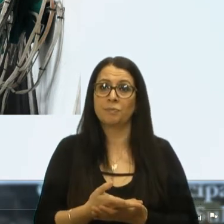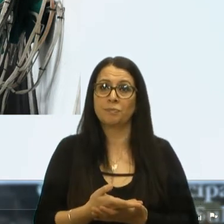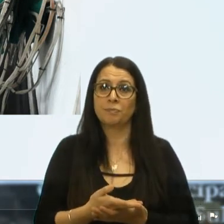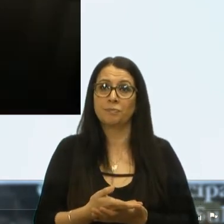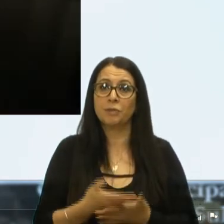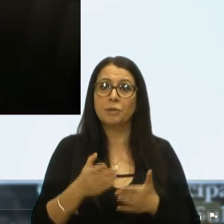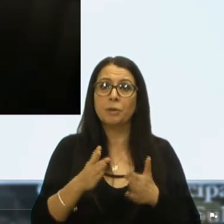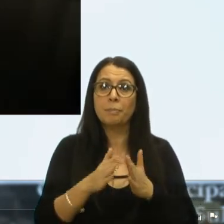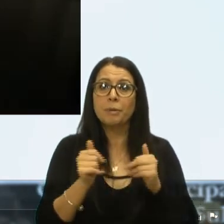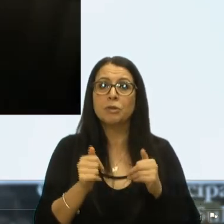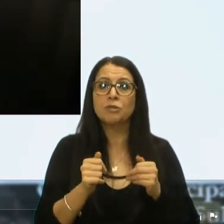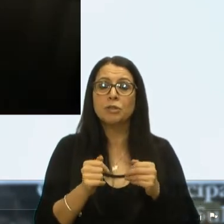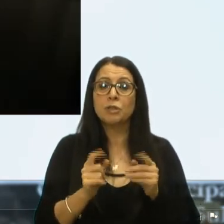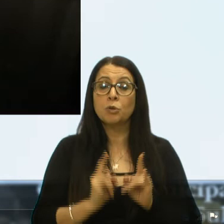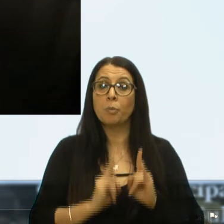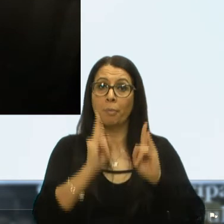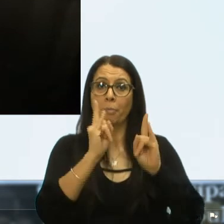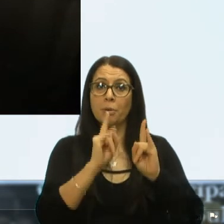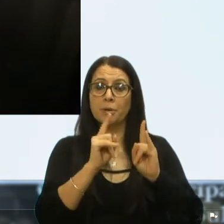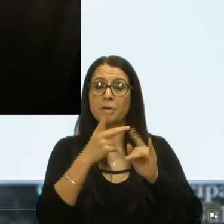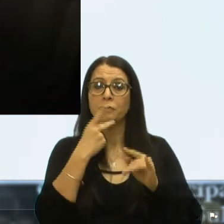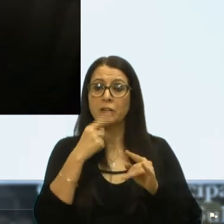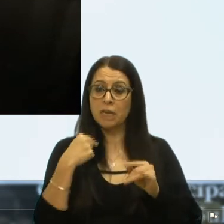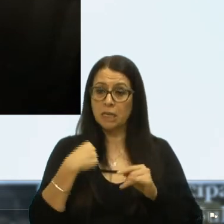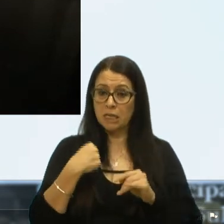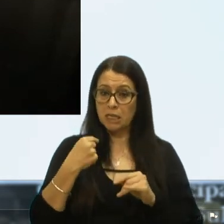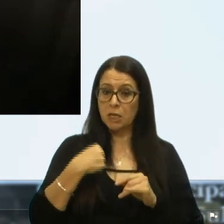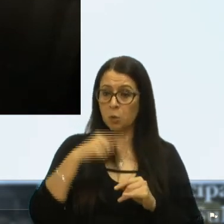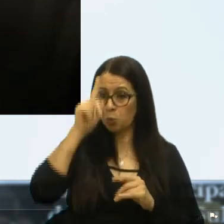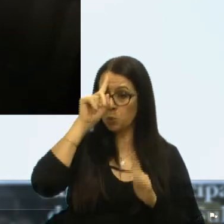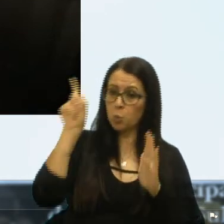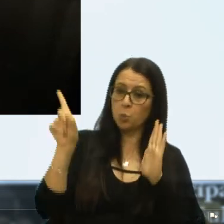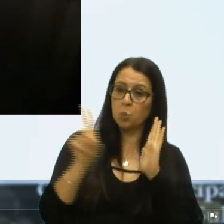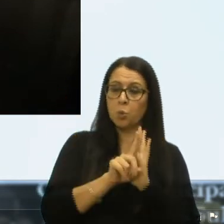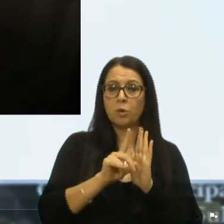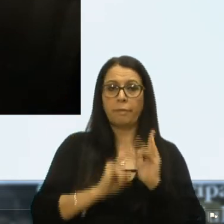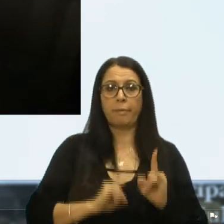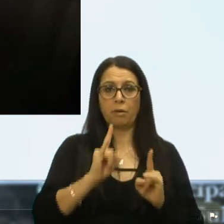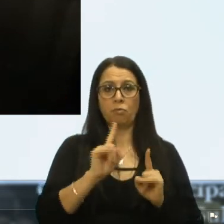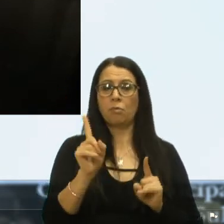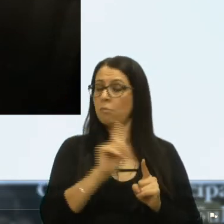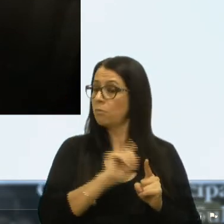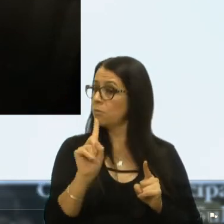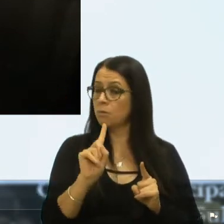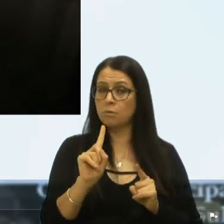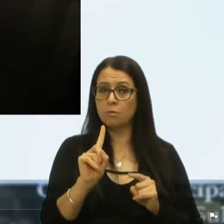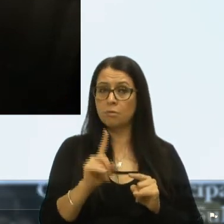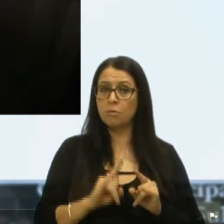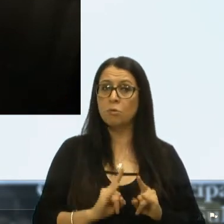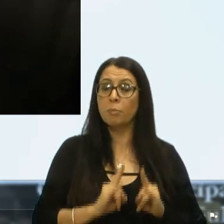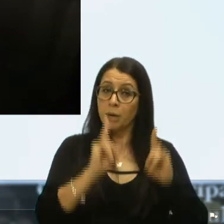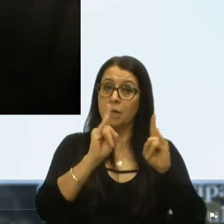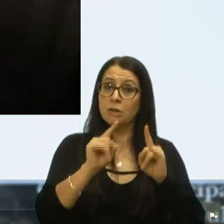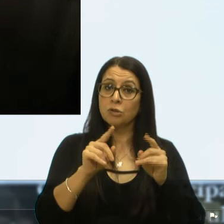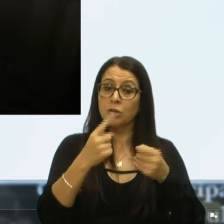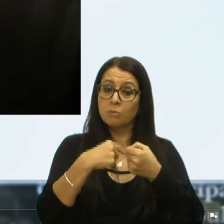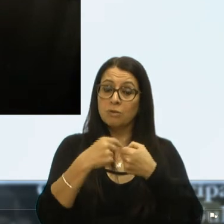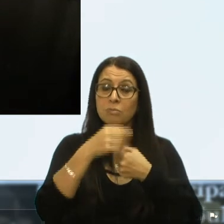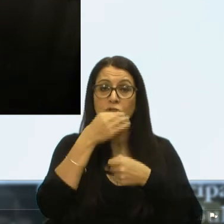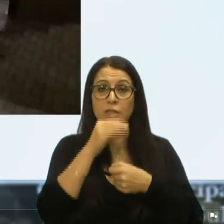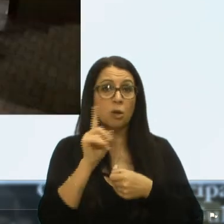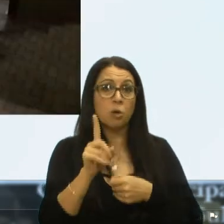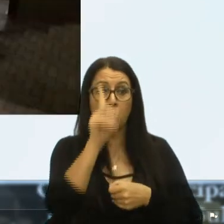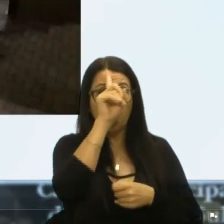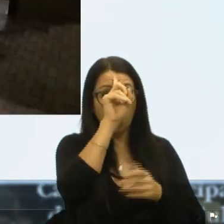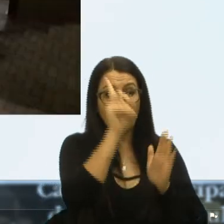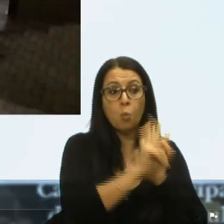pedir o prédio para dizer que não, eu sou dono do prédio. Não, o prédio é do município de Caxias do Sul, não tem um dono.